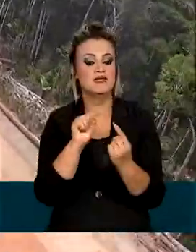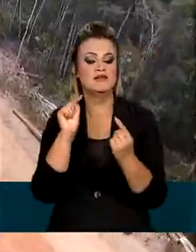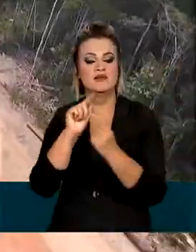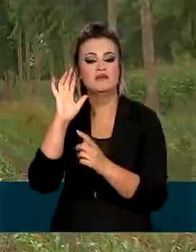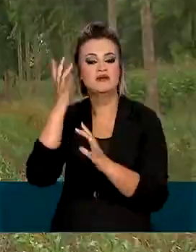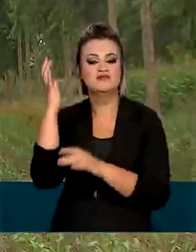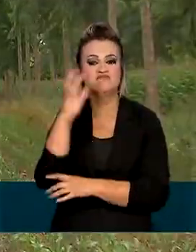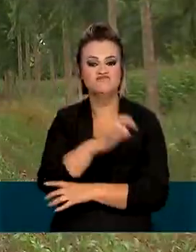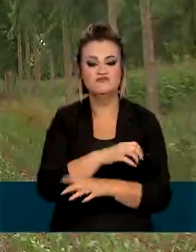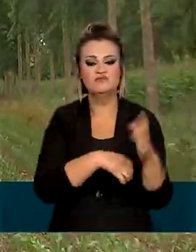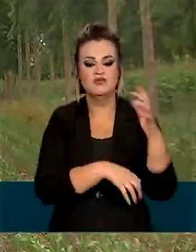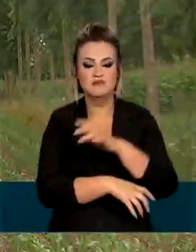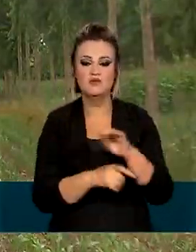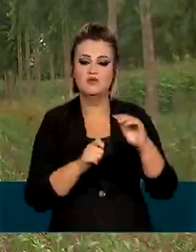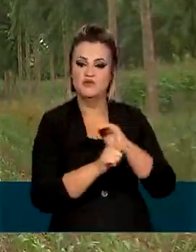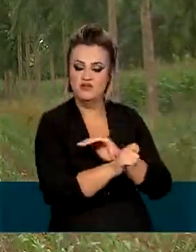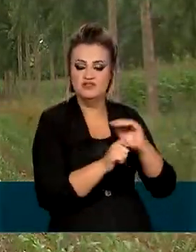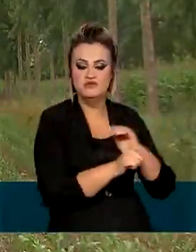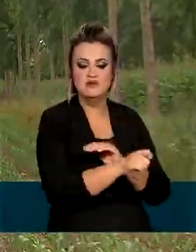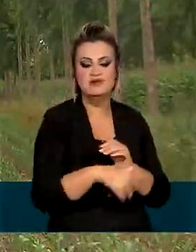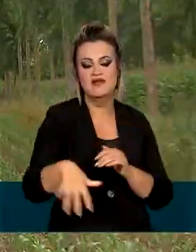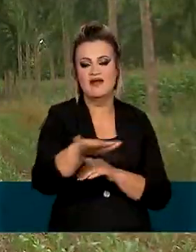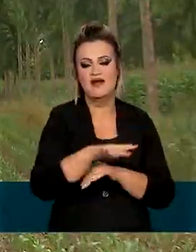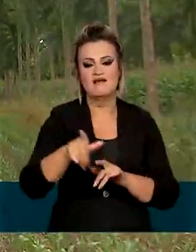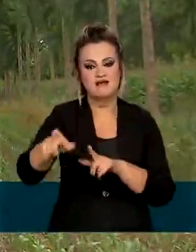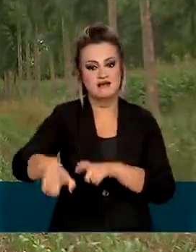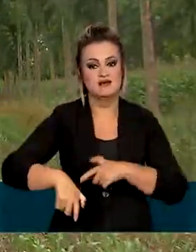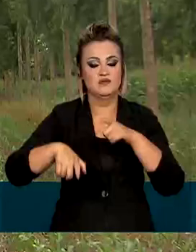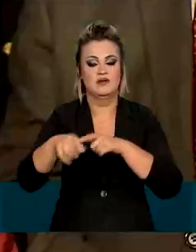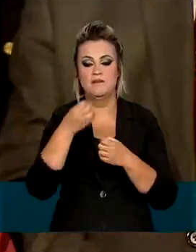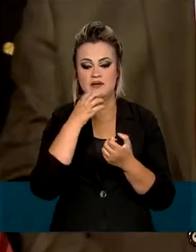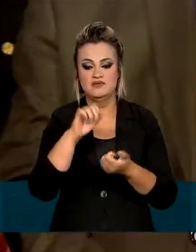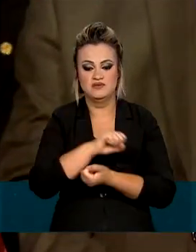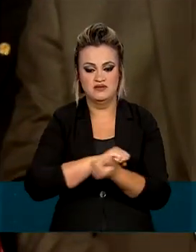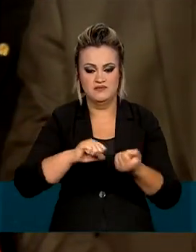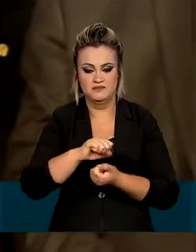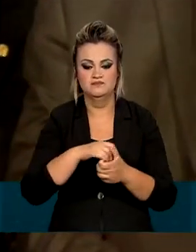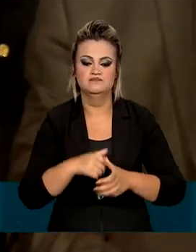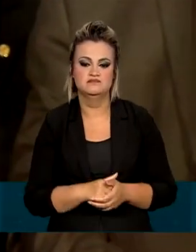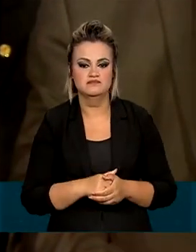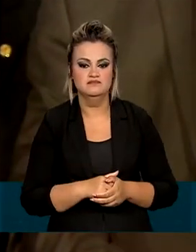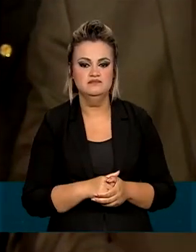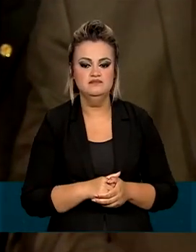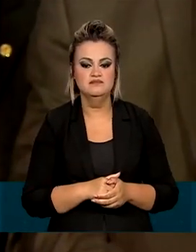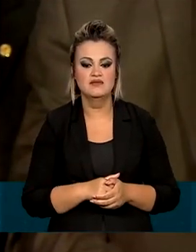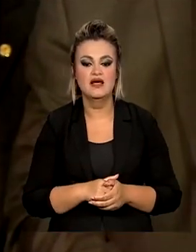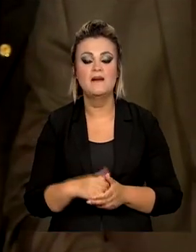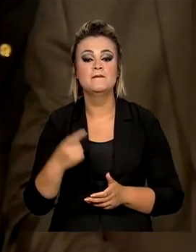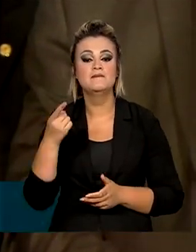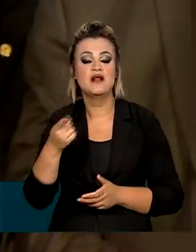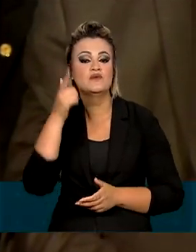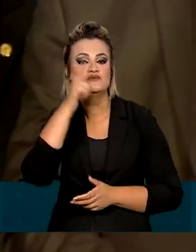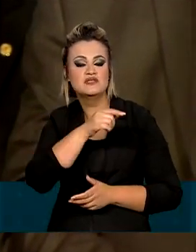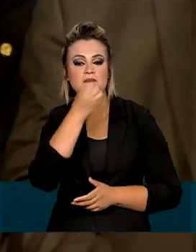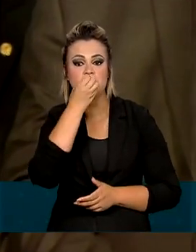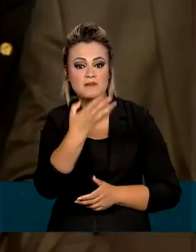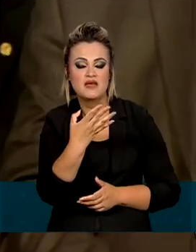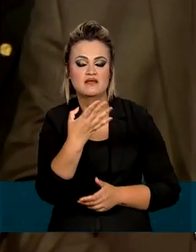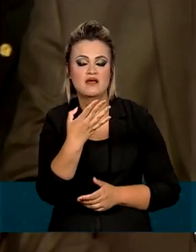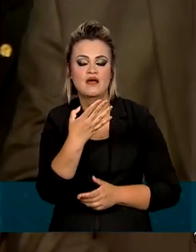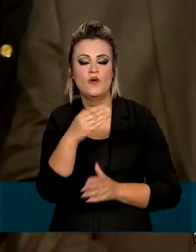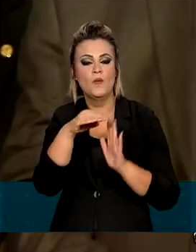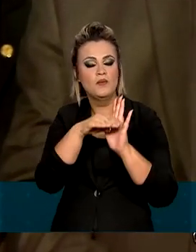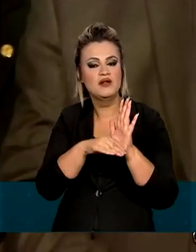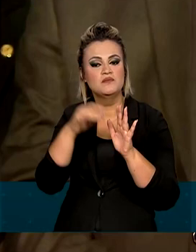desmatamento com investimento em produção agrícola sustentável. Para isso é recuperar de forma atualizada o